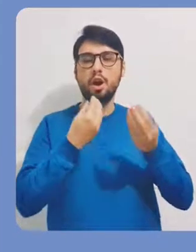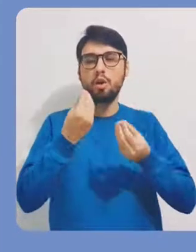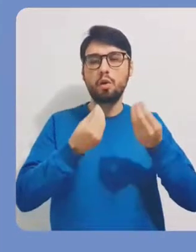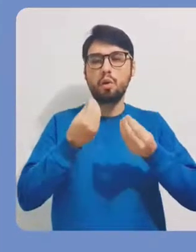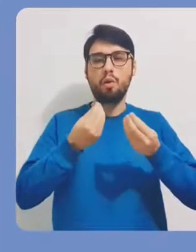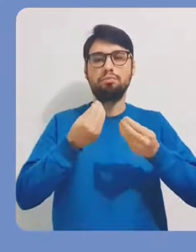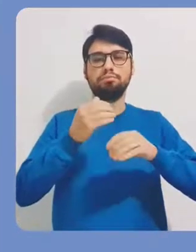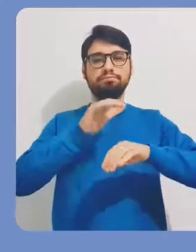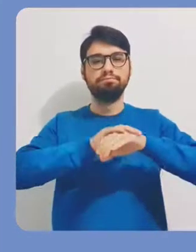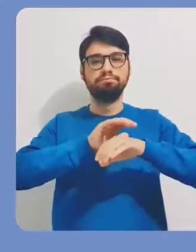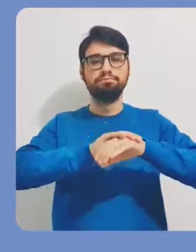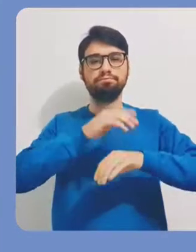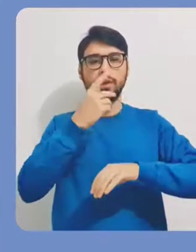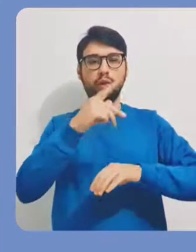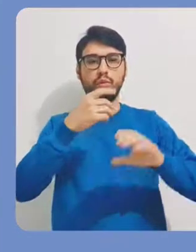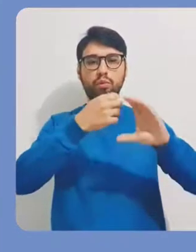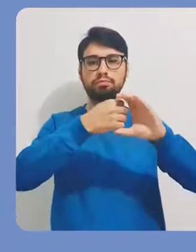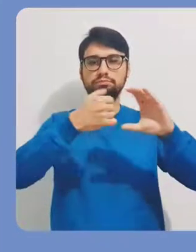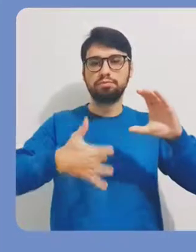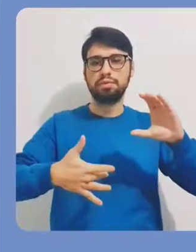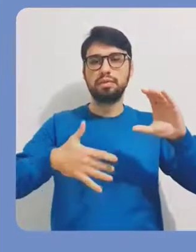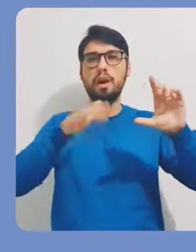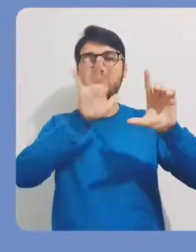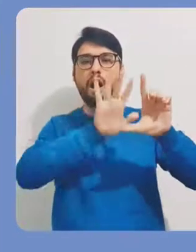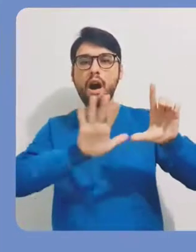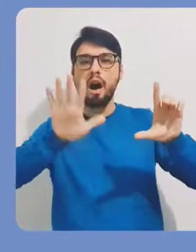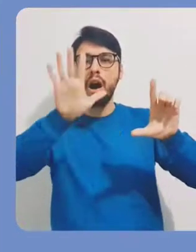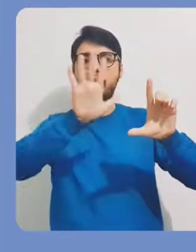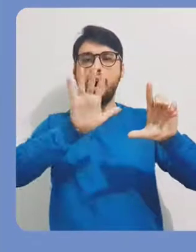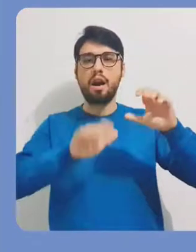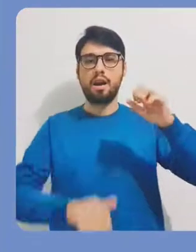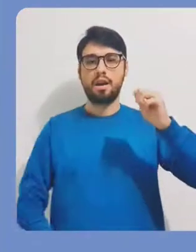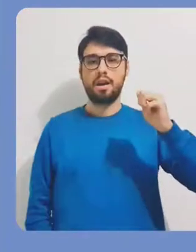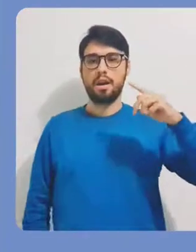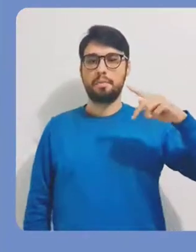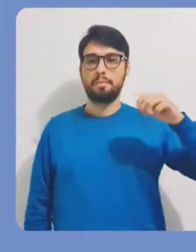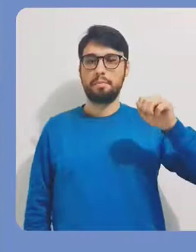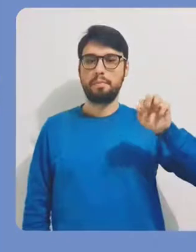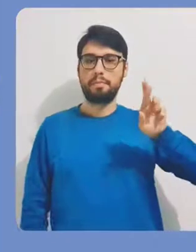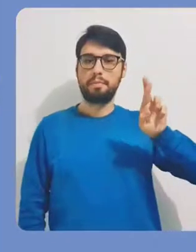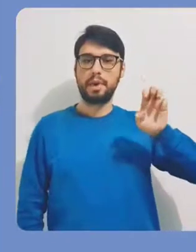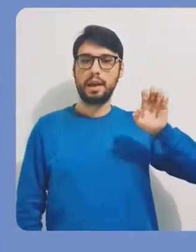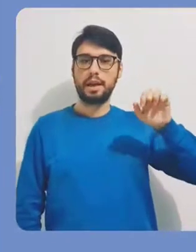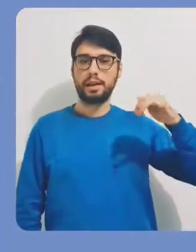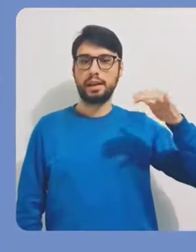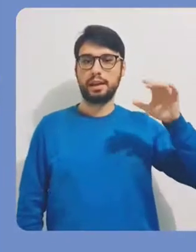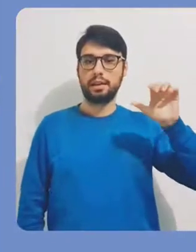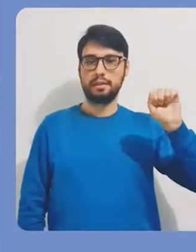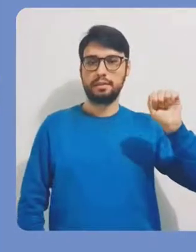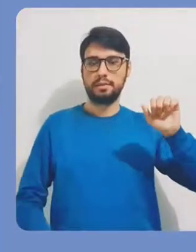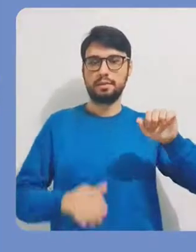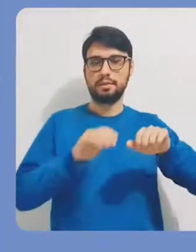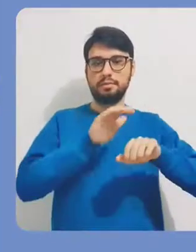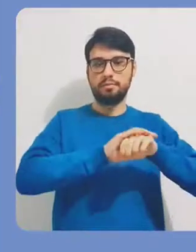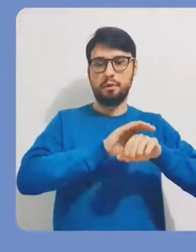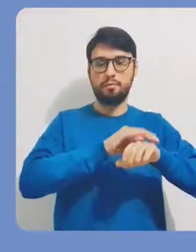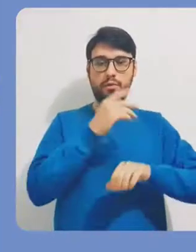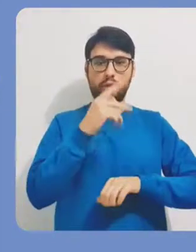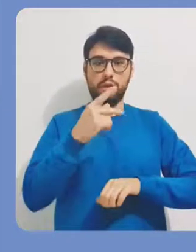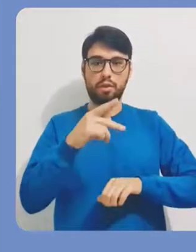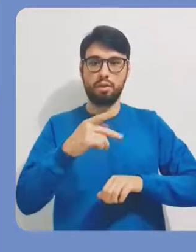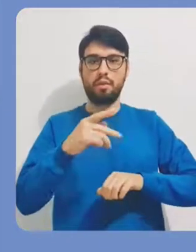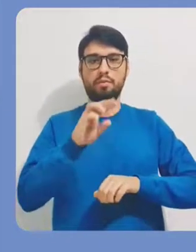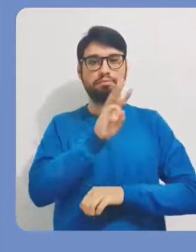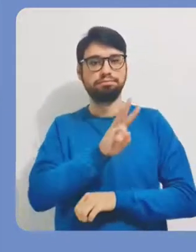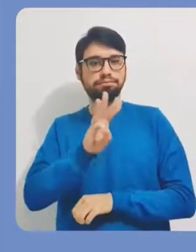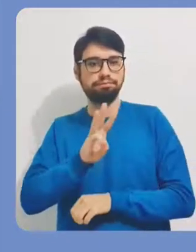Agora eu vou mostrar para vocês como que a gente pode personalizar um pouco da aparência do seu novo website. As